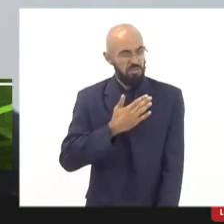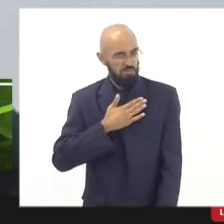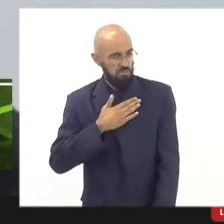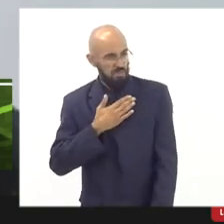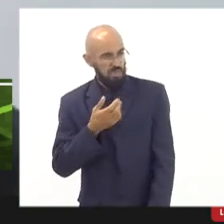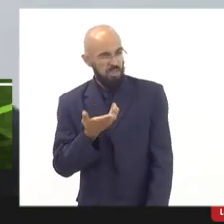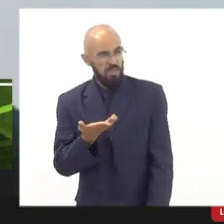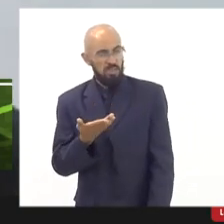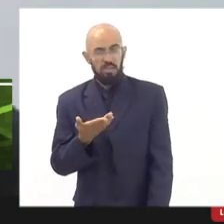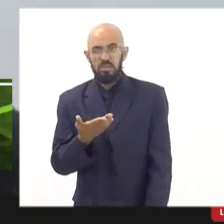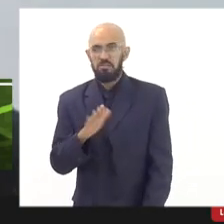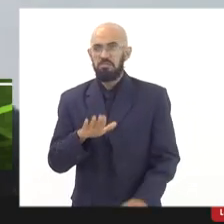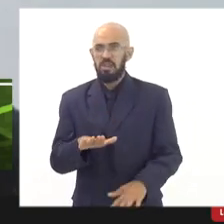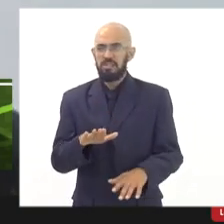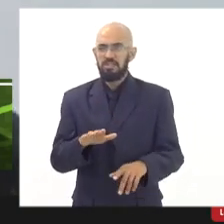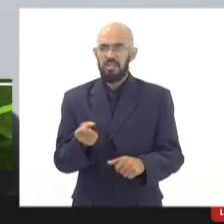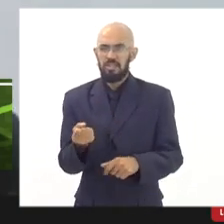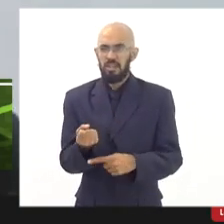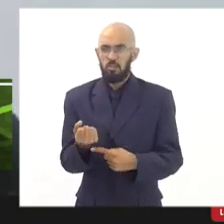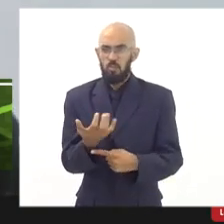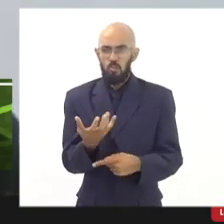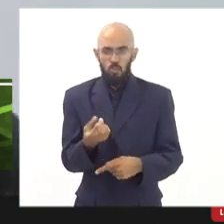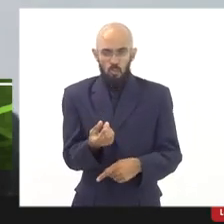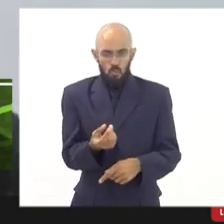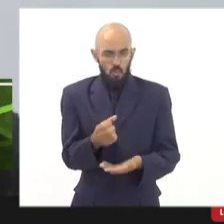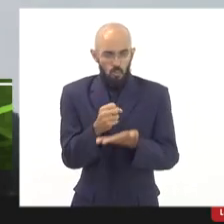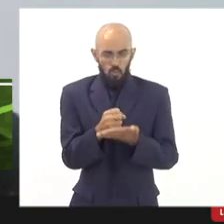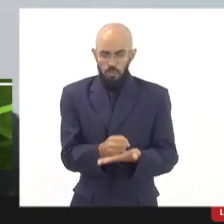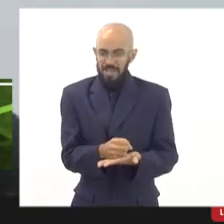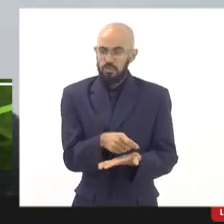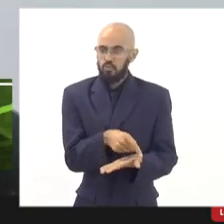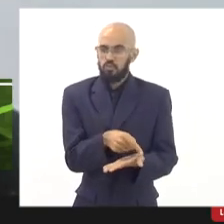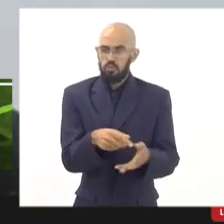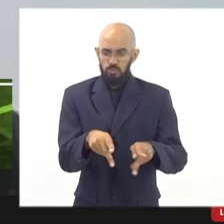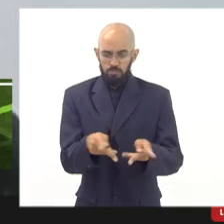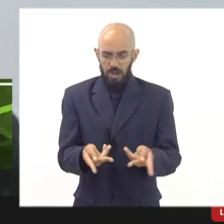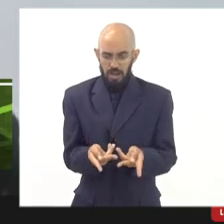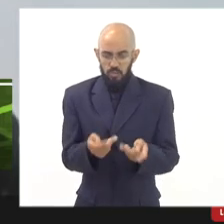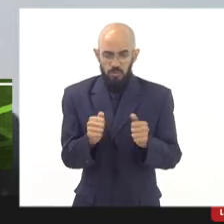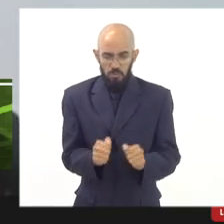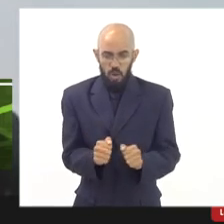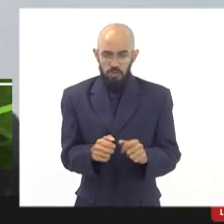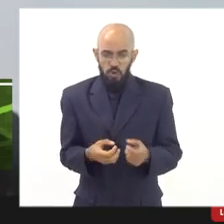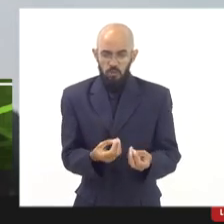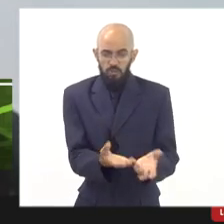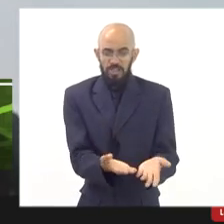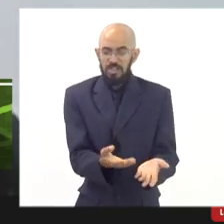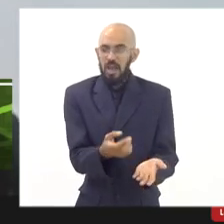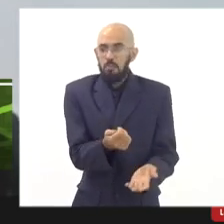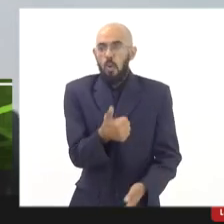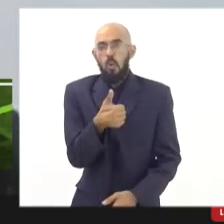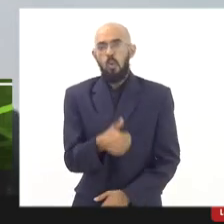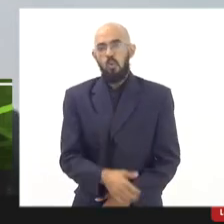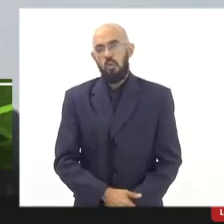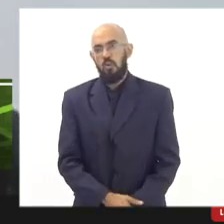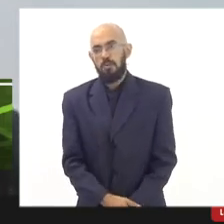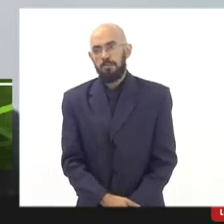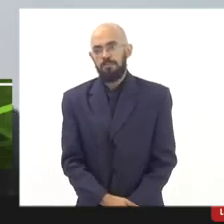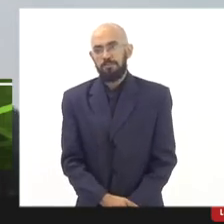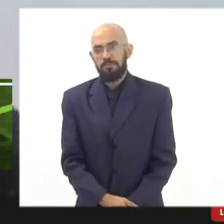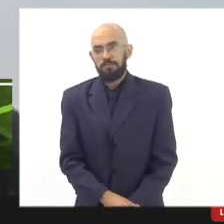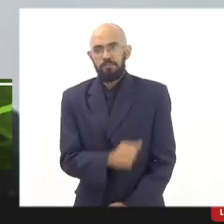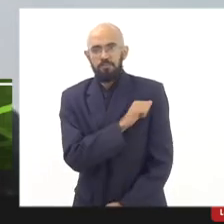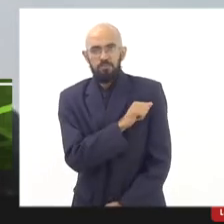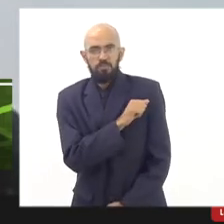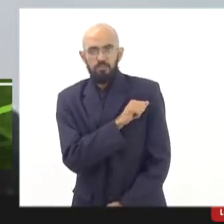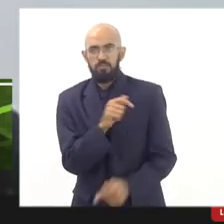equivocada, mas, assim, a quantidade de comida que a gente pode oferecer para o aluno é muito pouca. E os alunos ficam